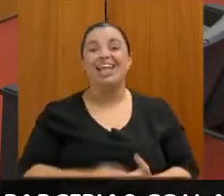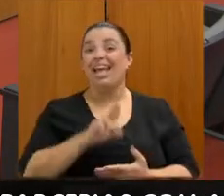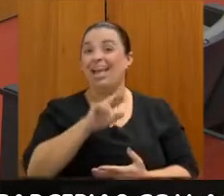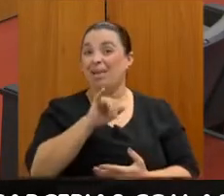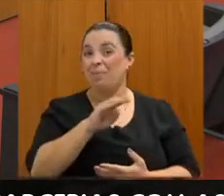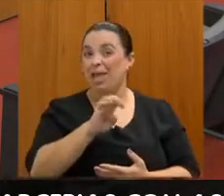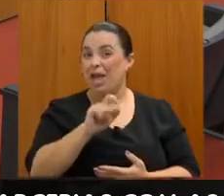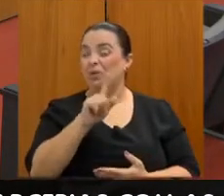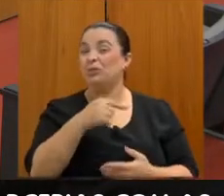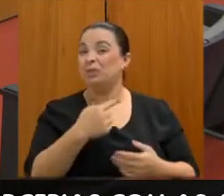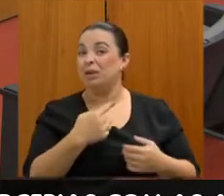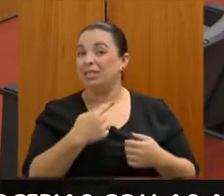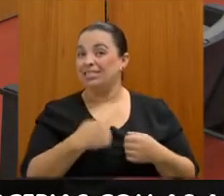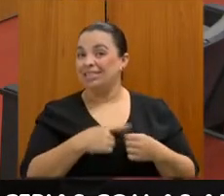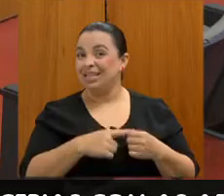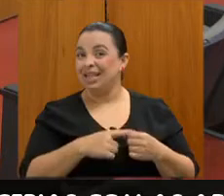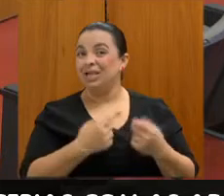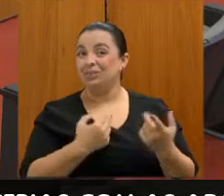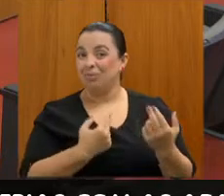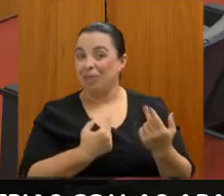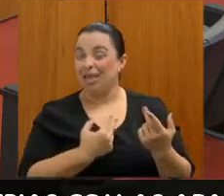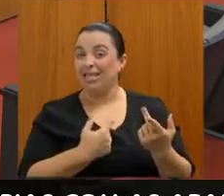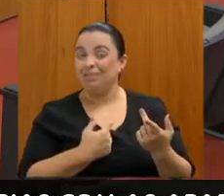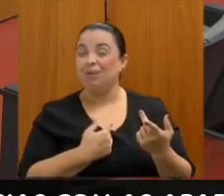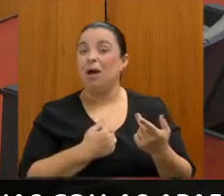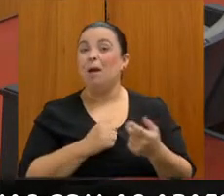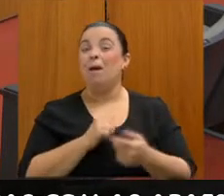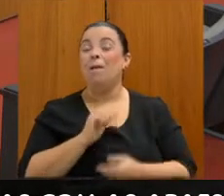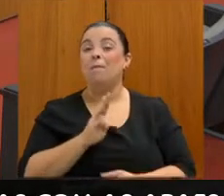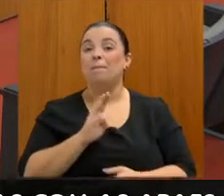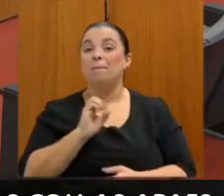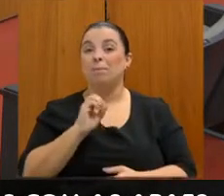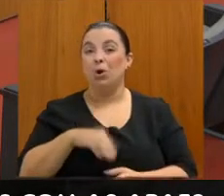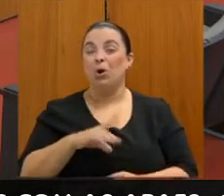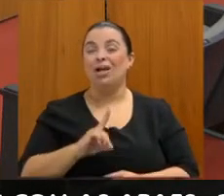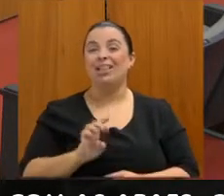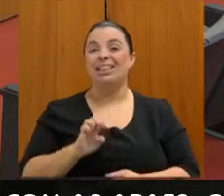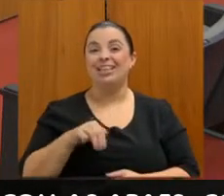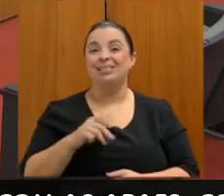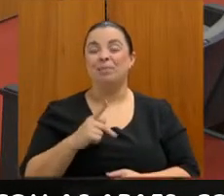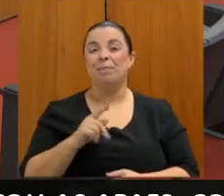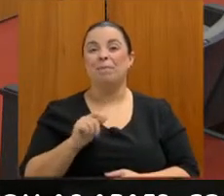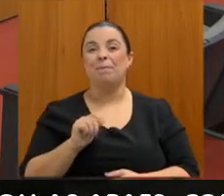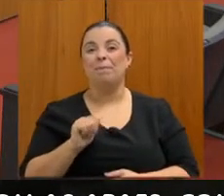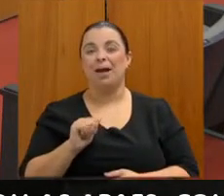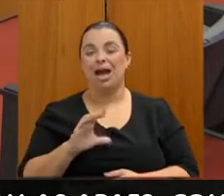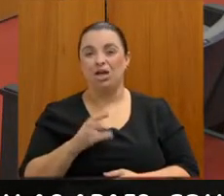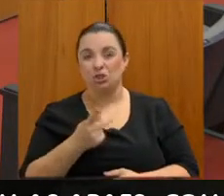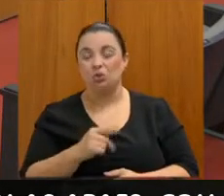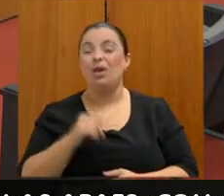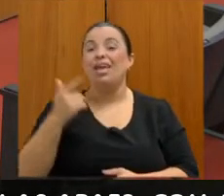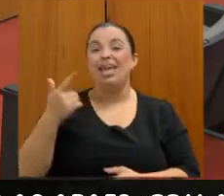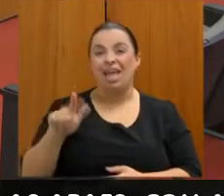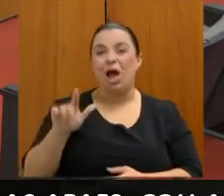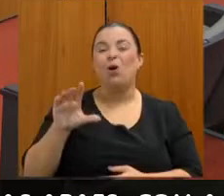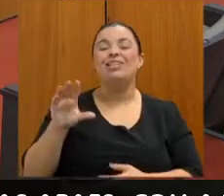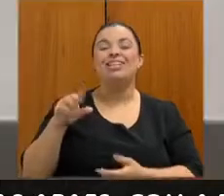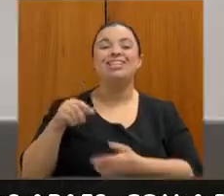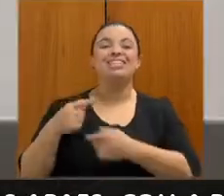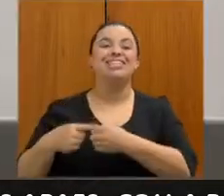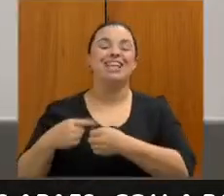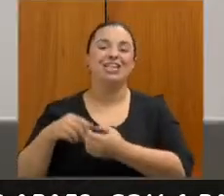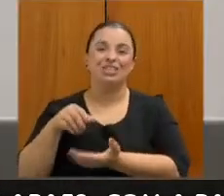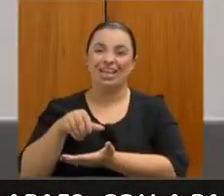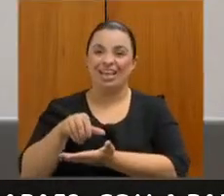Minha Conterrânea, e a Maria Lúcia de Oliveira, que é de Caeté, preside lá, a APAES de Caeté. E a Flávia,